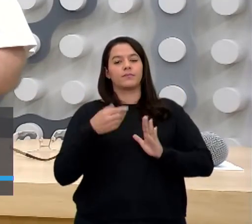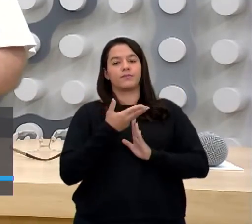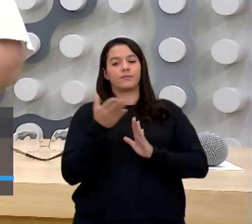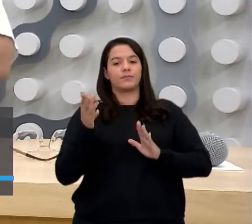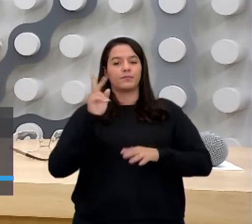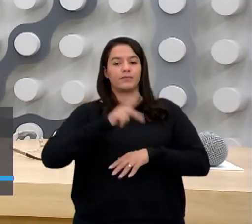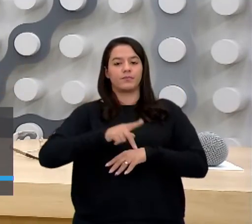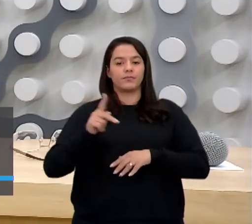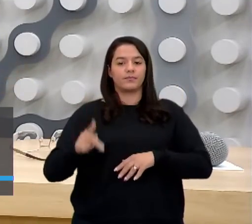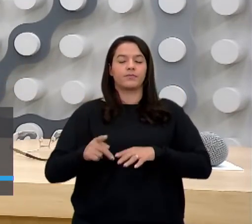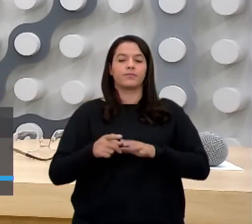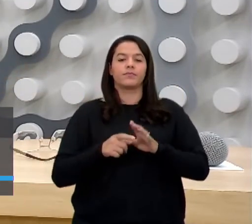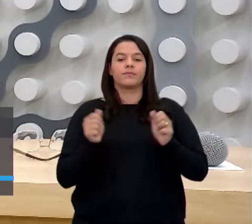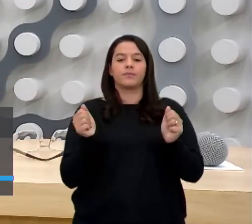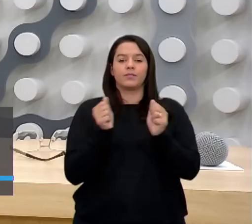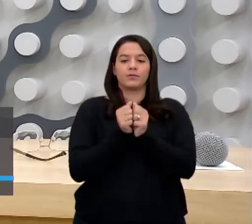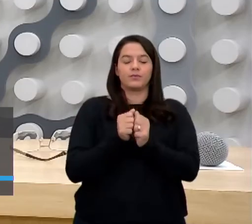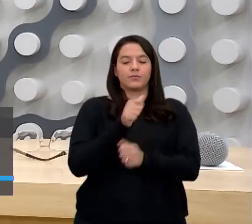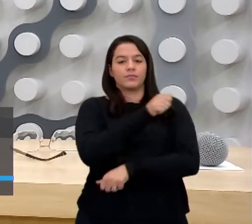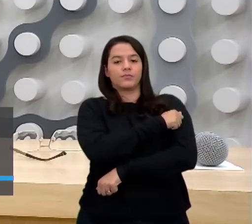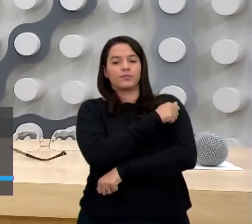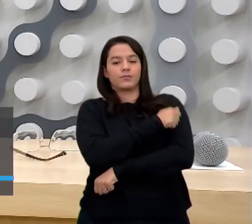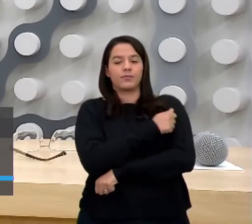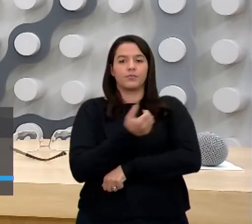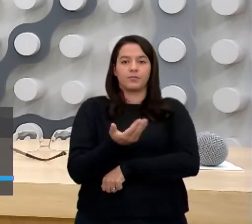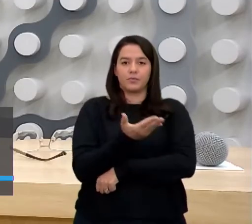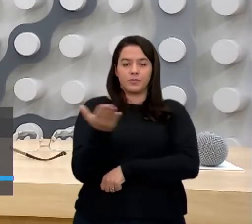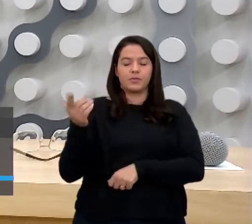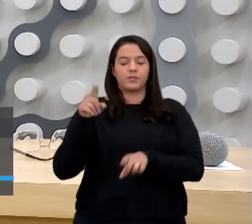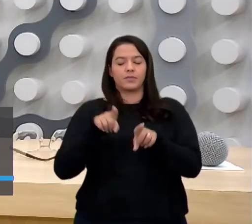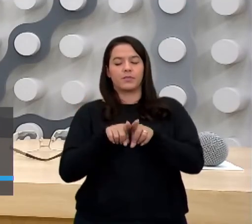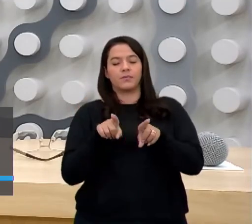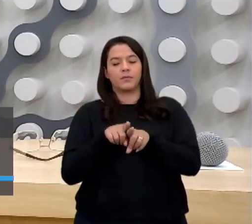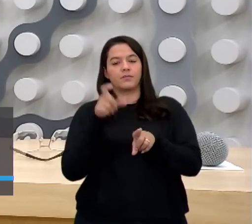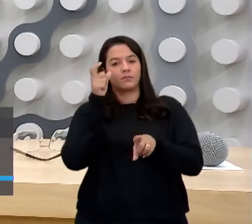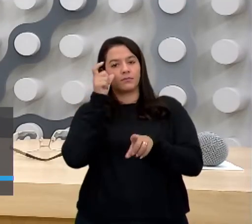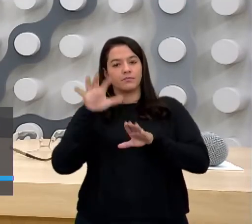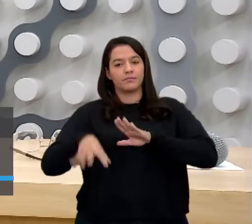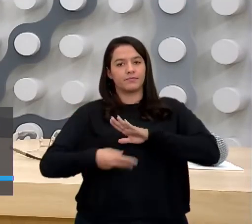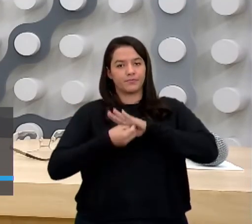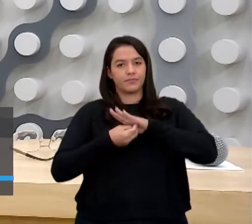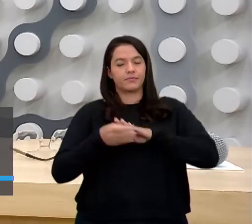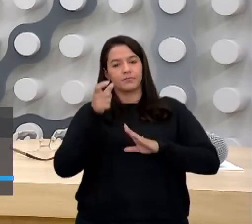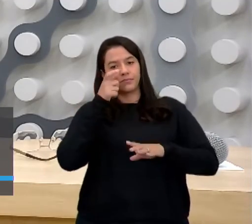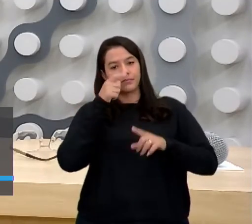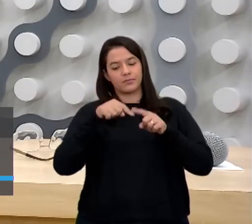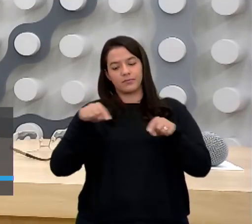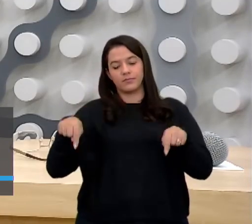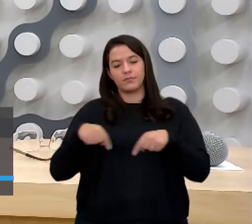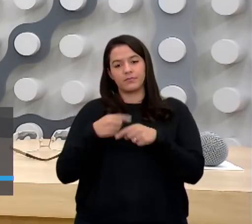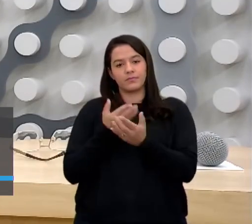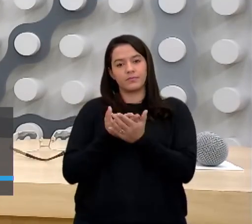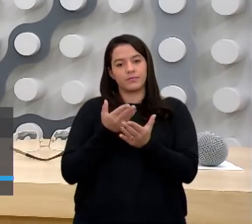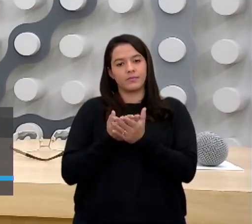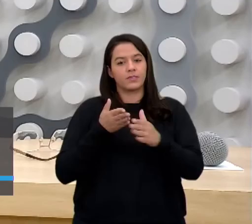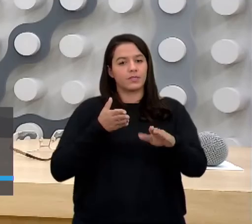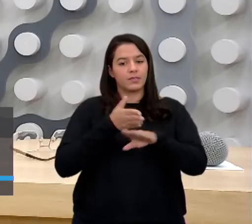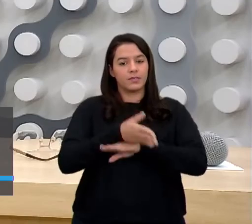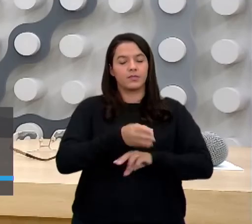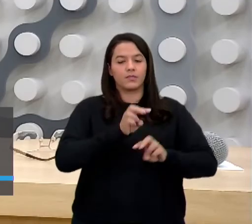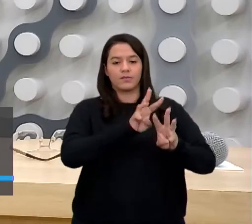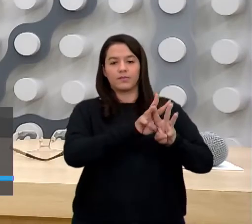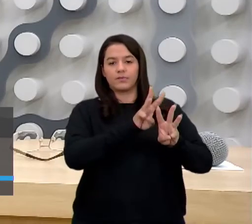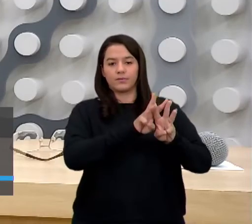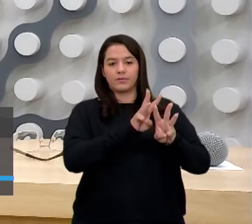professor estiver trabalhando aí com o aluno, ou o próprio aluno vendo essa aula aí no repositório, na sala de aula, poder acessar esse site,